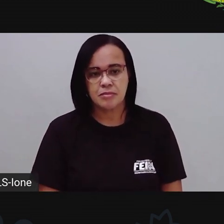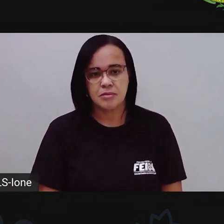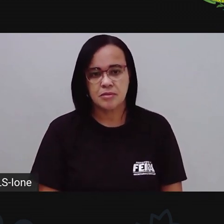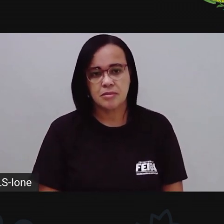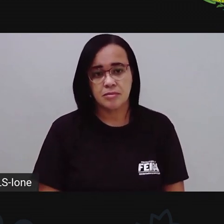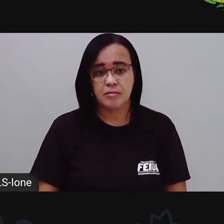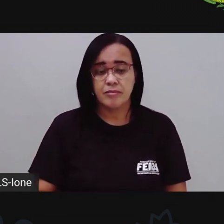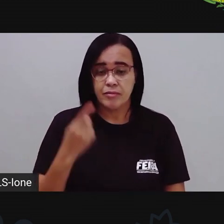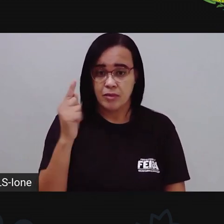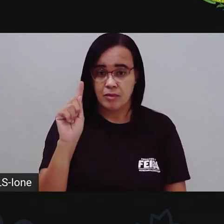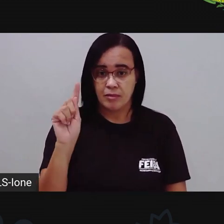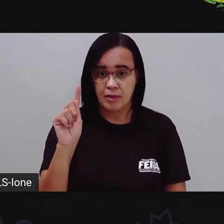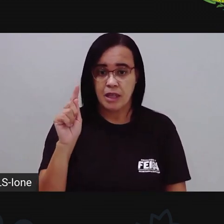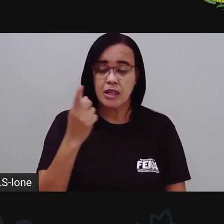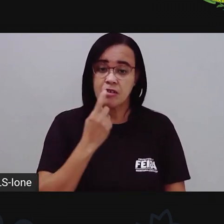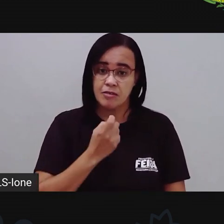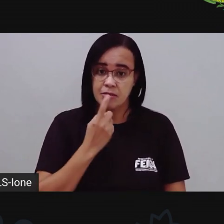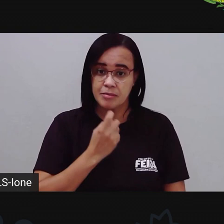Vermelho.